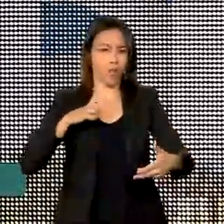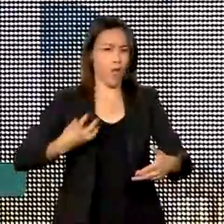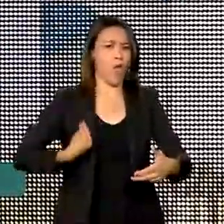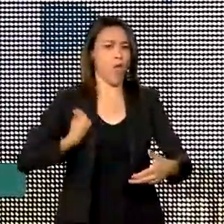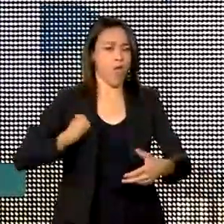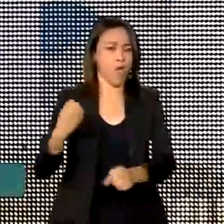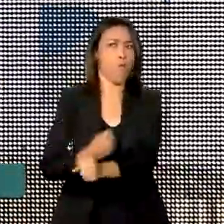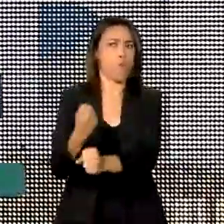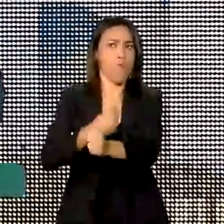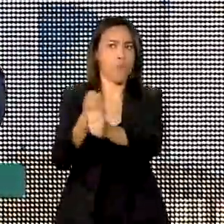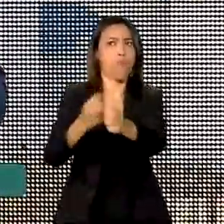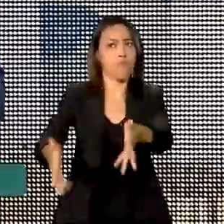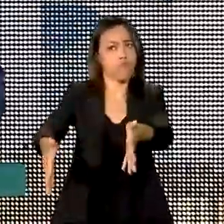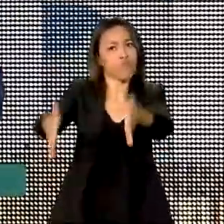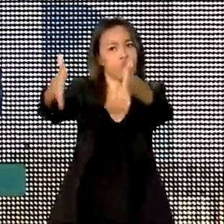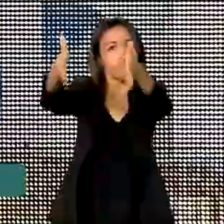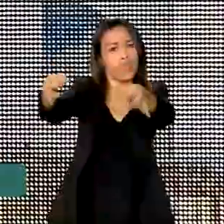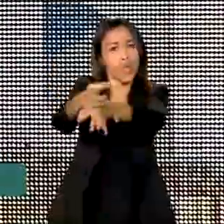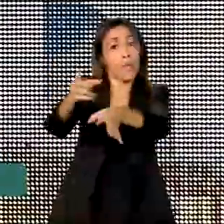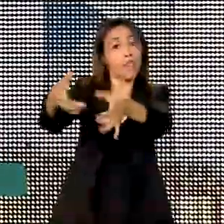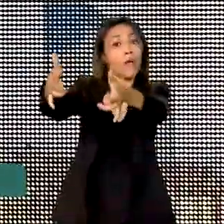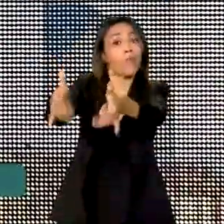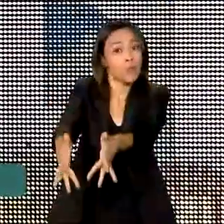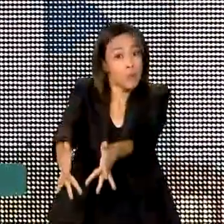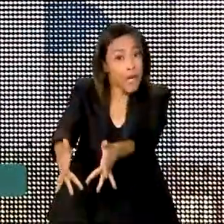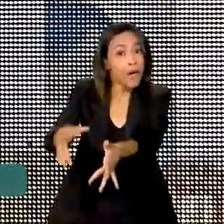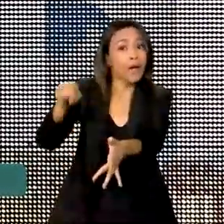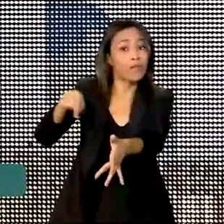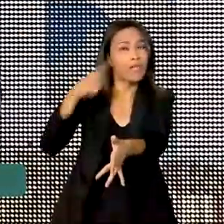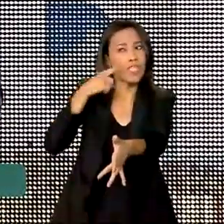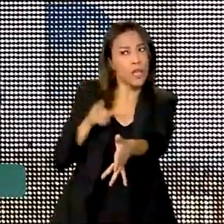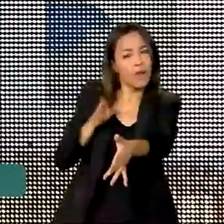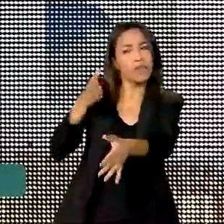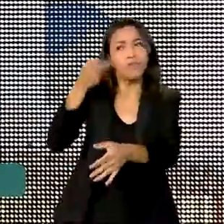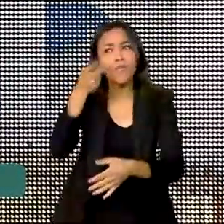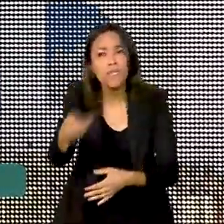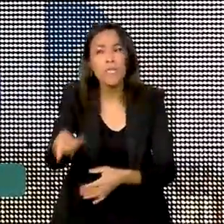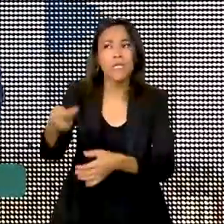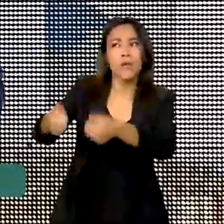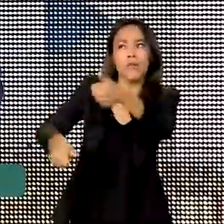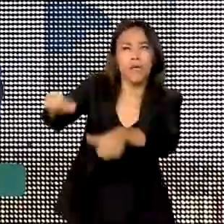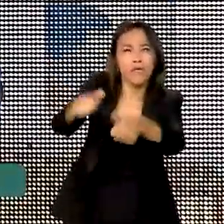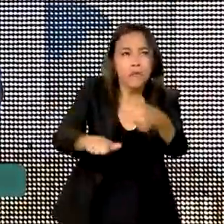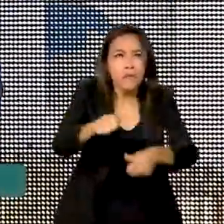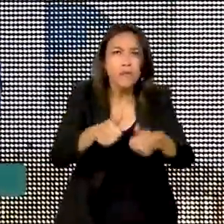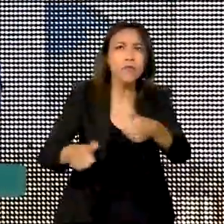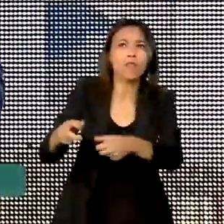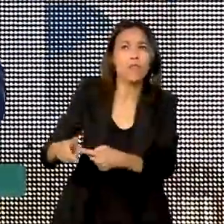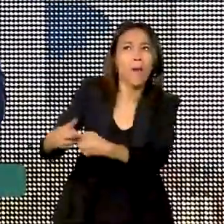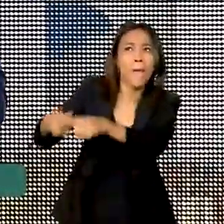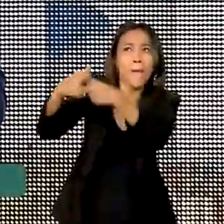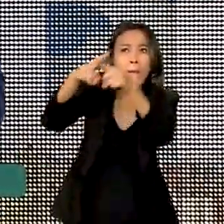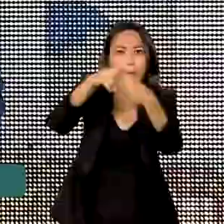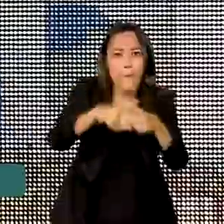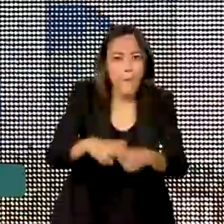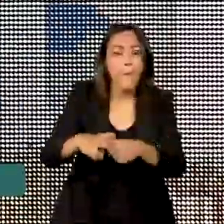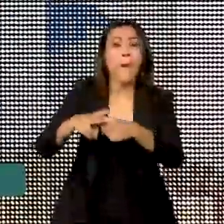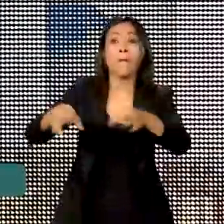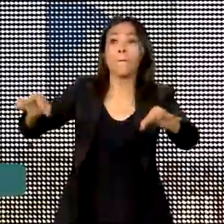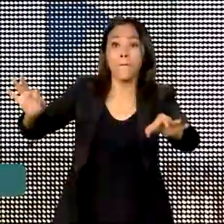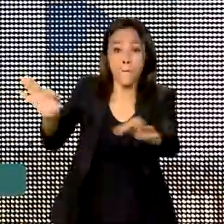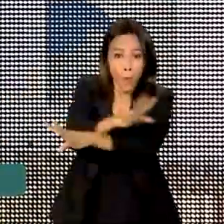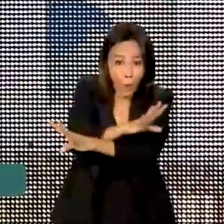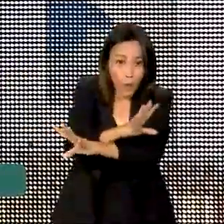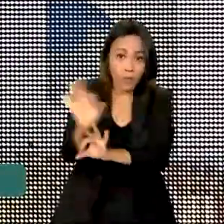É um clube que está parado, a gente já está fazendo avaliação, para que a possa já... Quando a gente adquire o prédio já pronto,